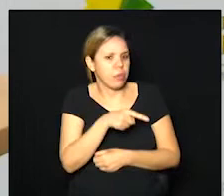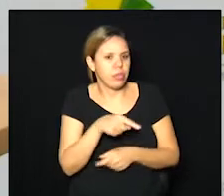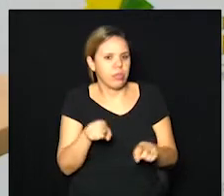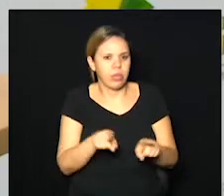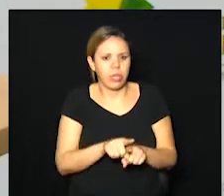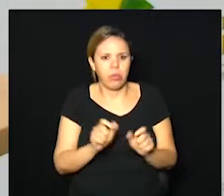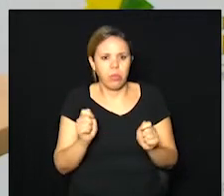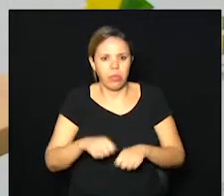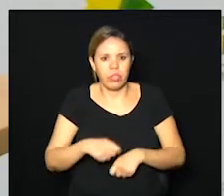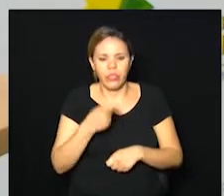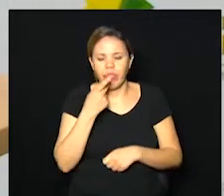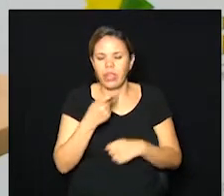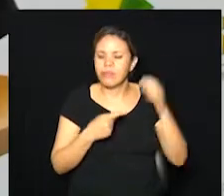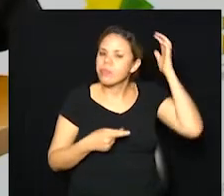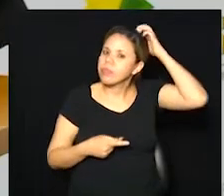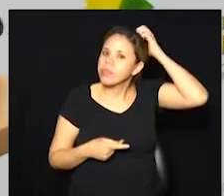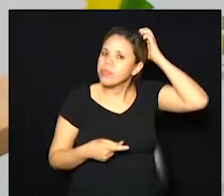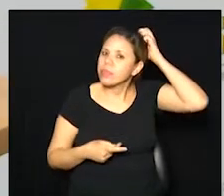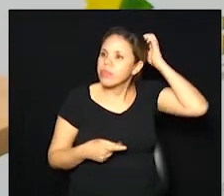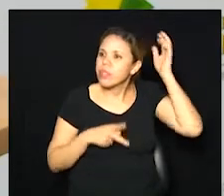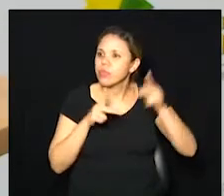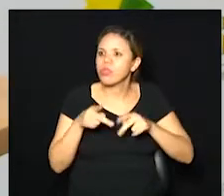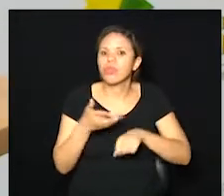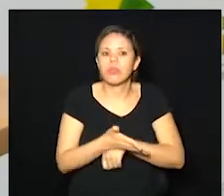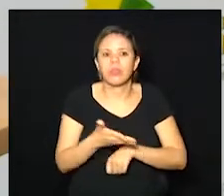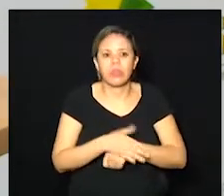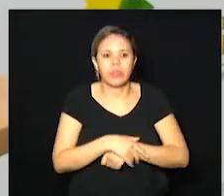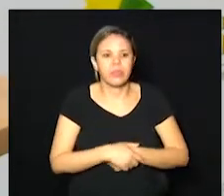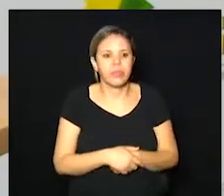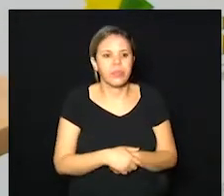ele pode pormenorizar também os participantes.